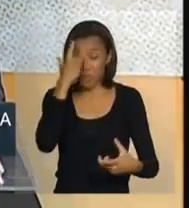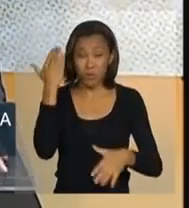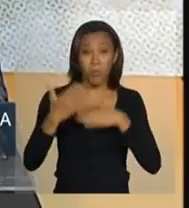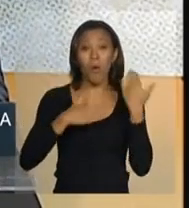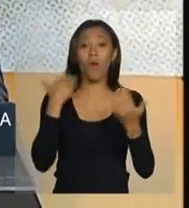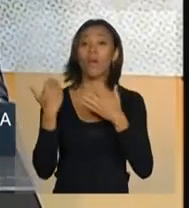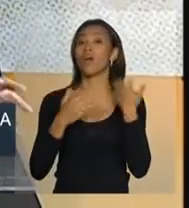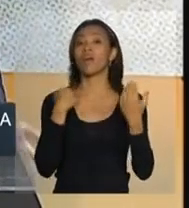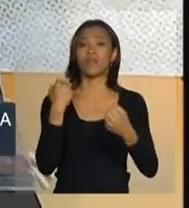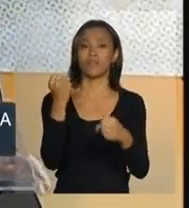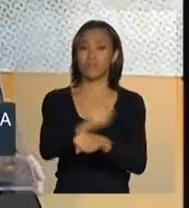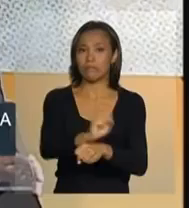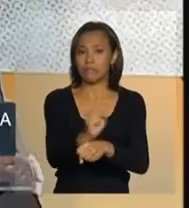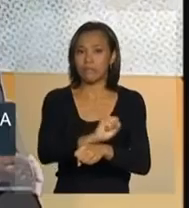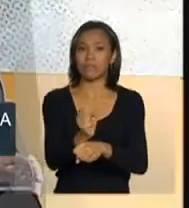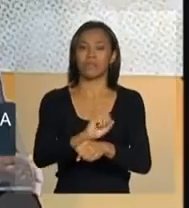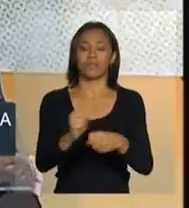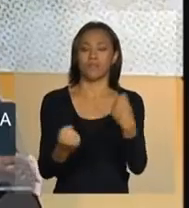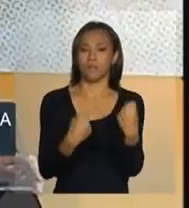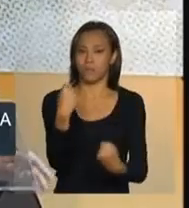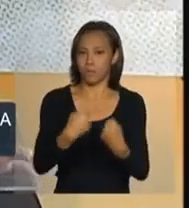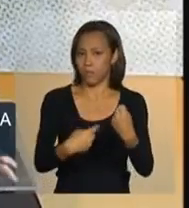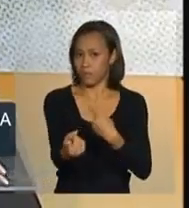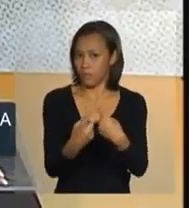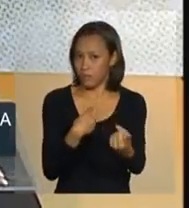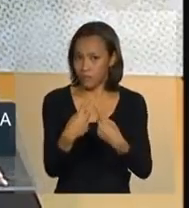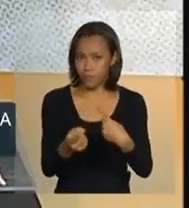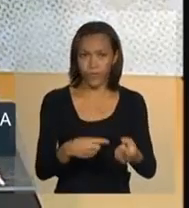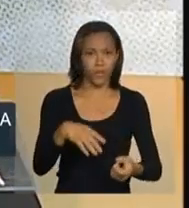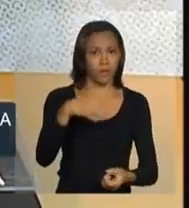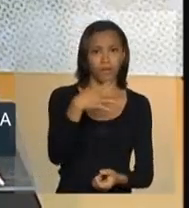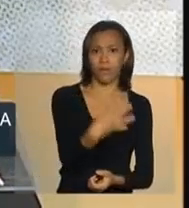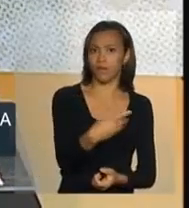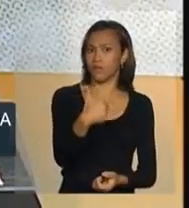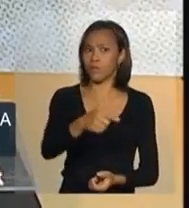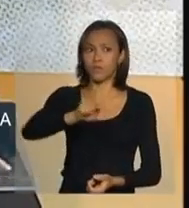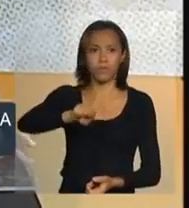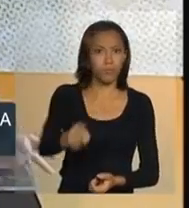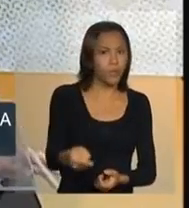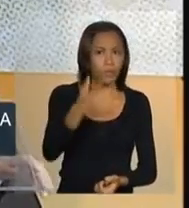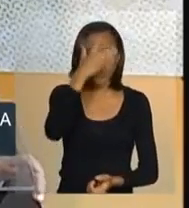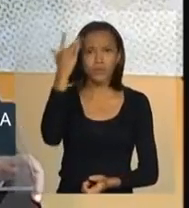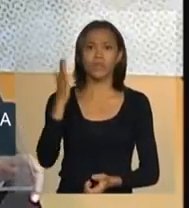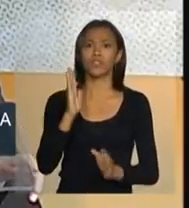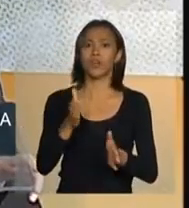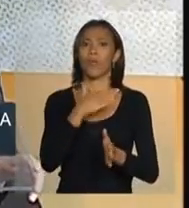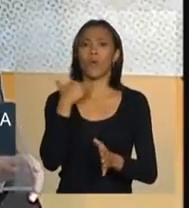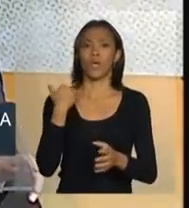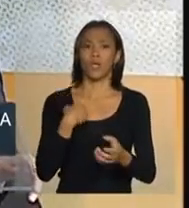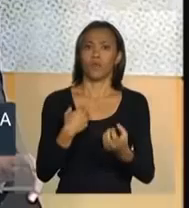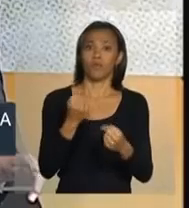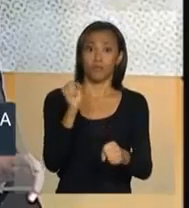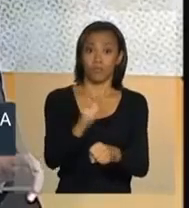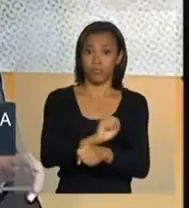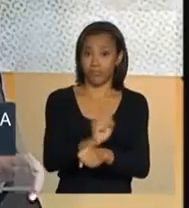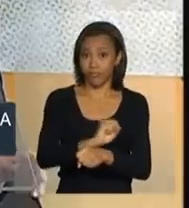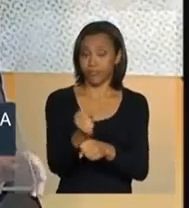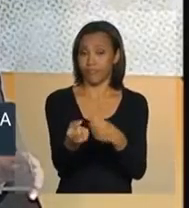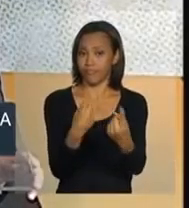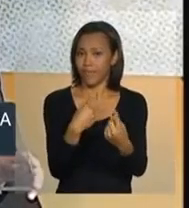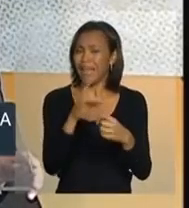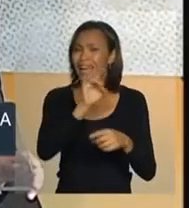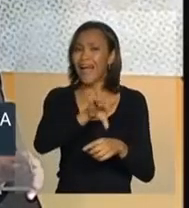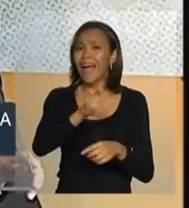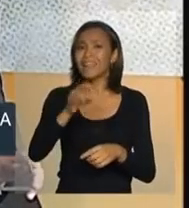quando a gente fala em mil vidas, em 42 mil pessoas que morreram no trânsito, cada vida dessa tem uma